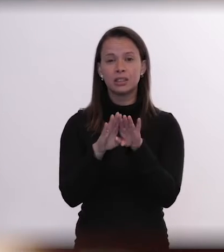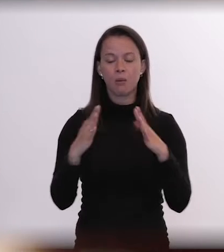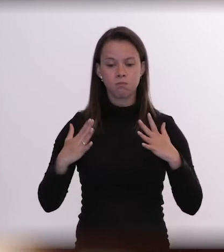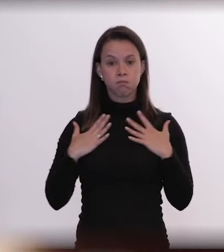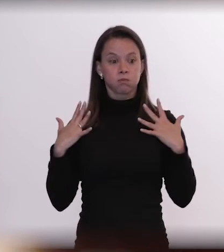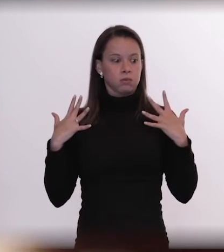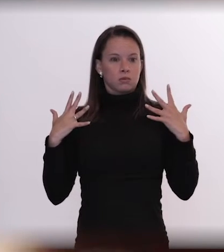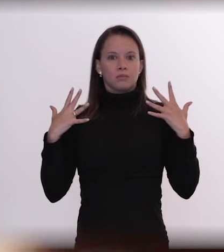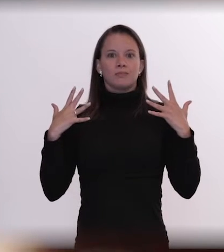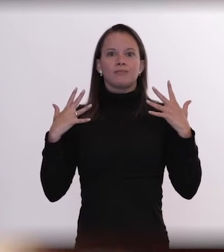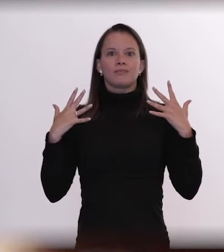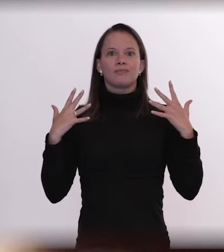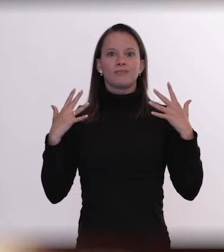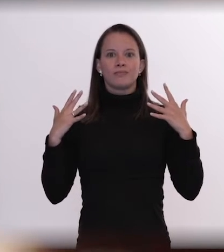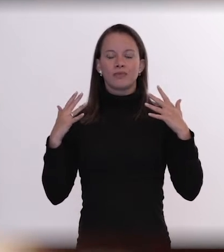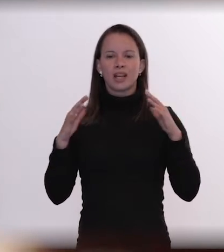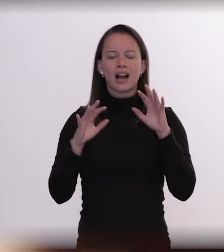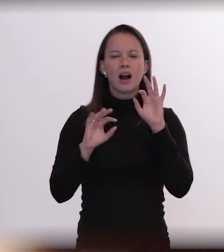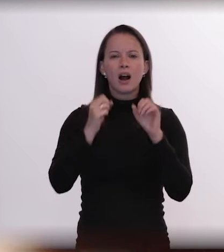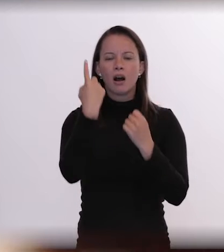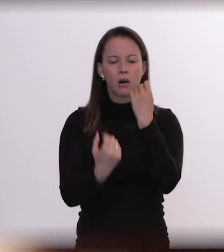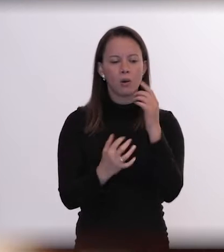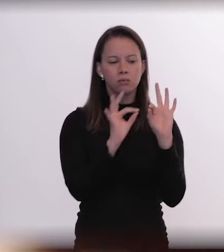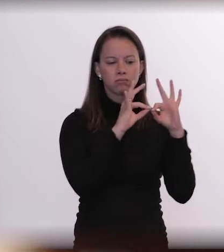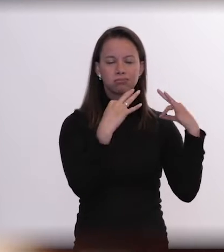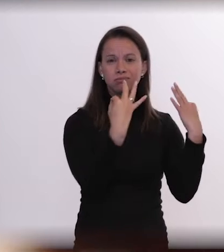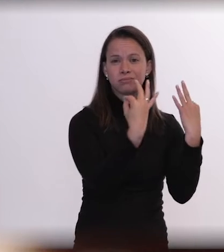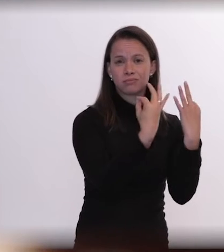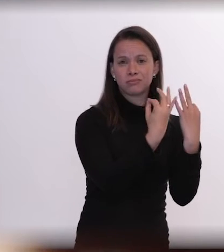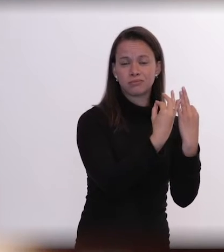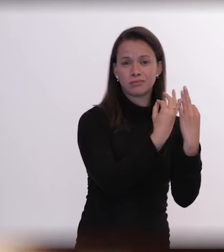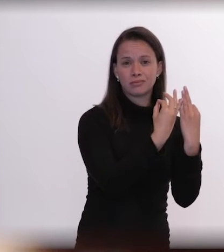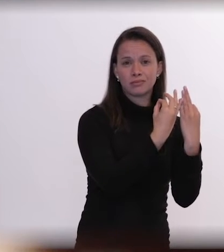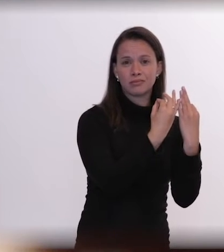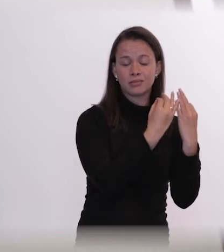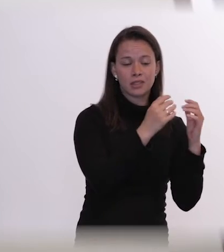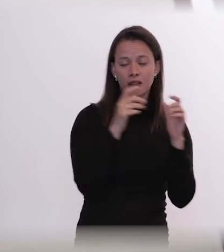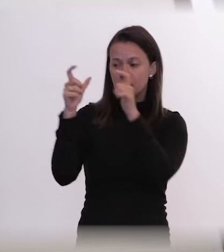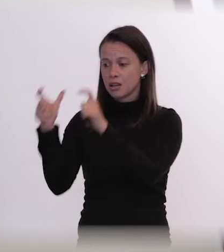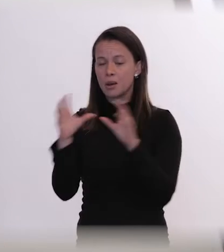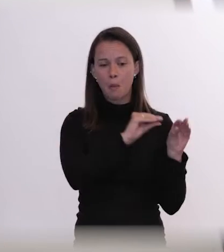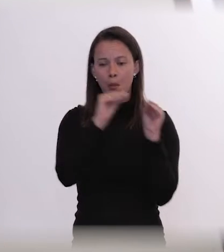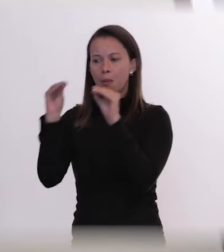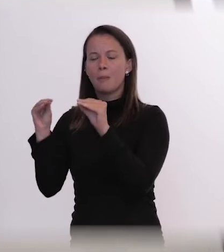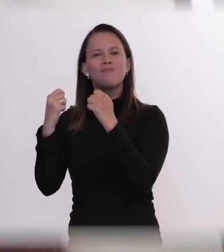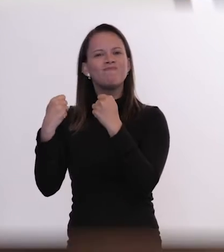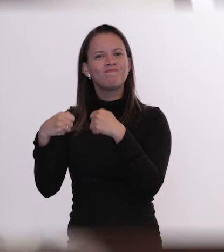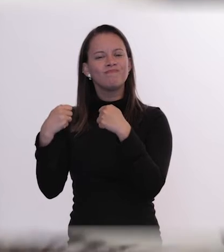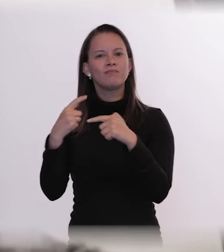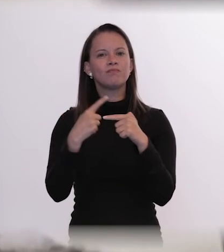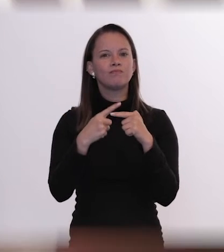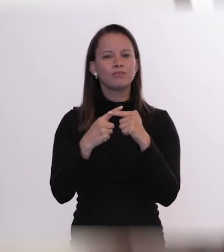deslocou famílias para outros locais que não têm assistência nenhuma. E esses jovens ficaram